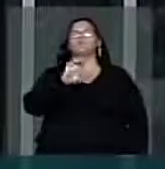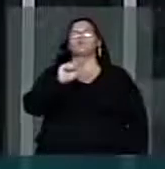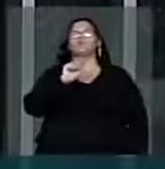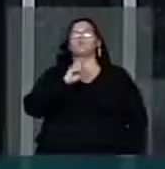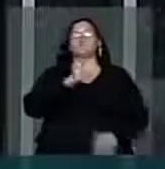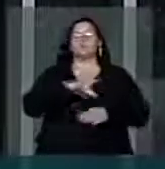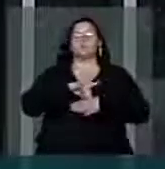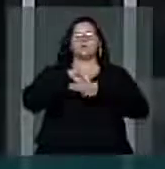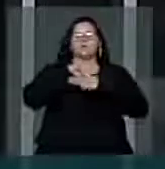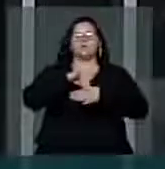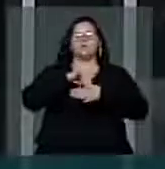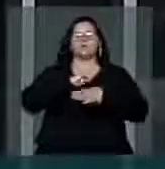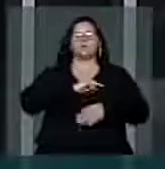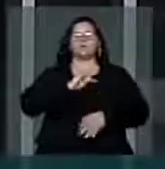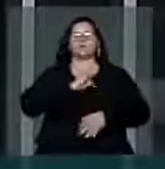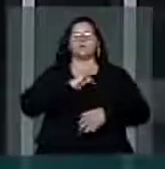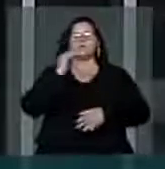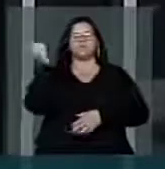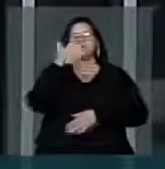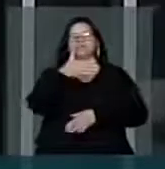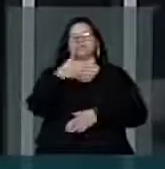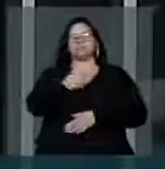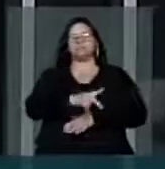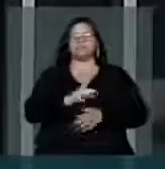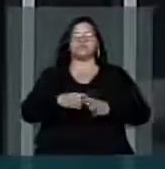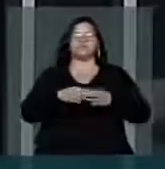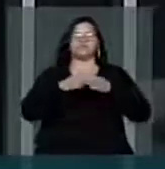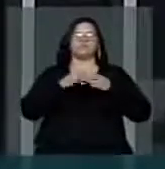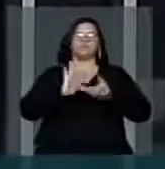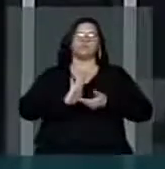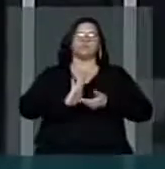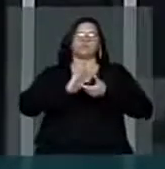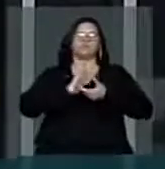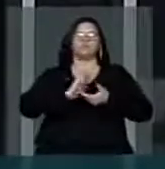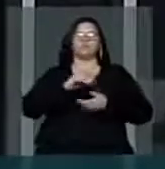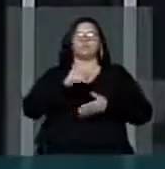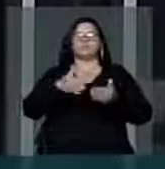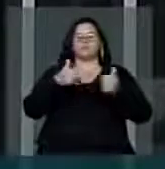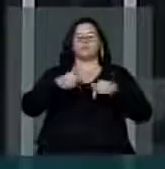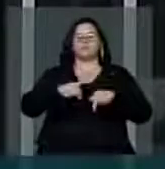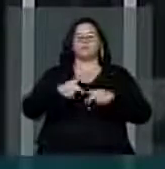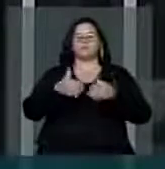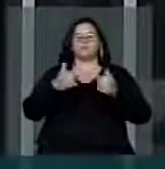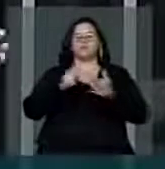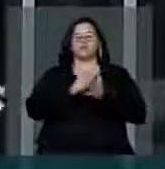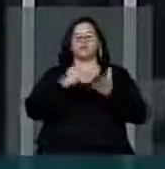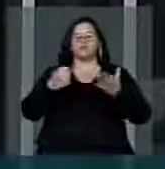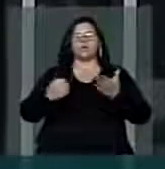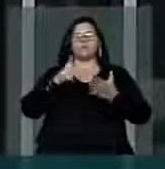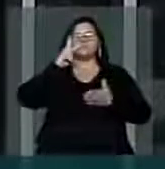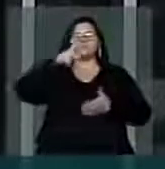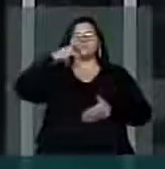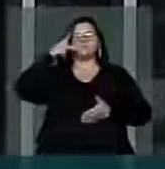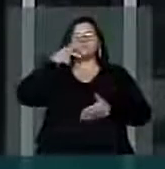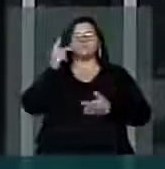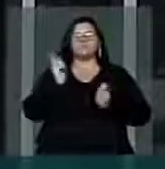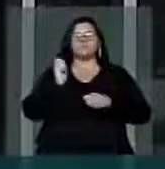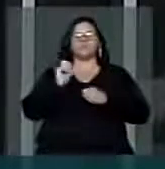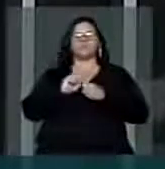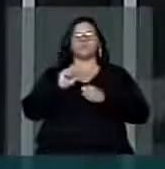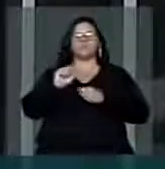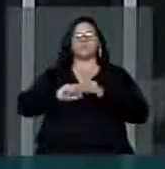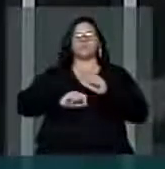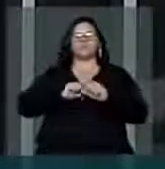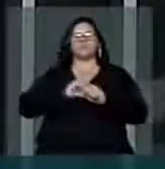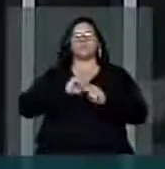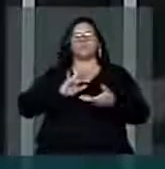do maior partido dessa casa, que veio a essa tribuna clamar por uma agenda política capaz de fazer com que o